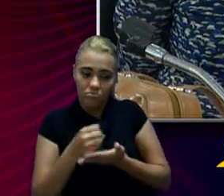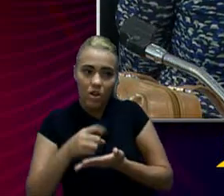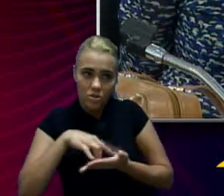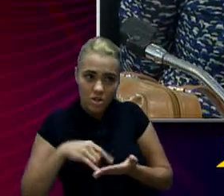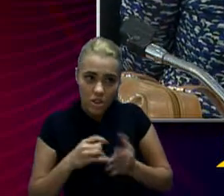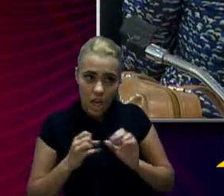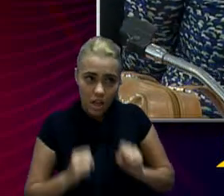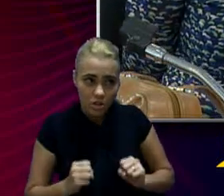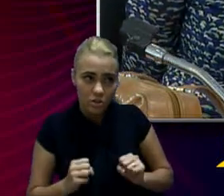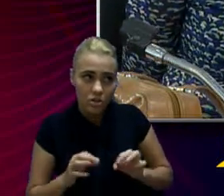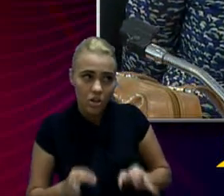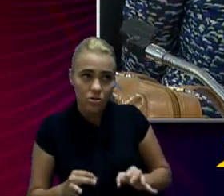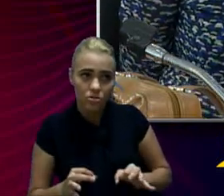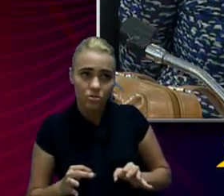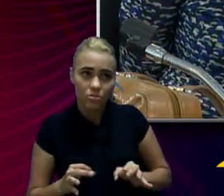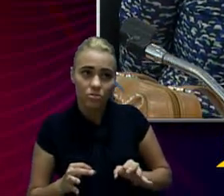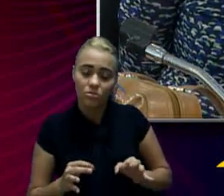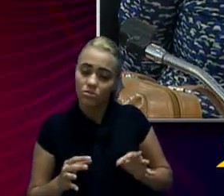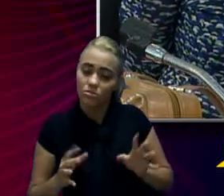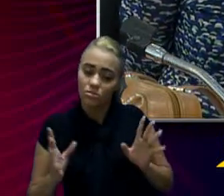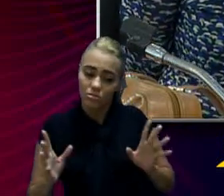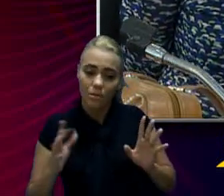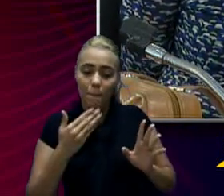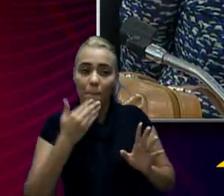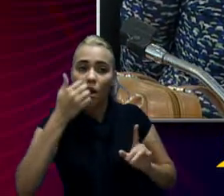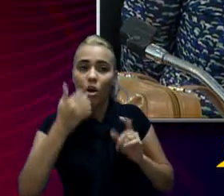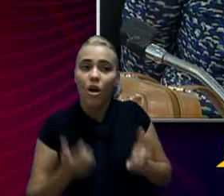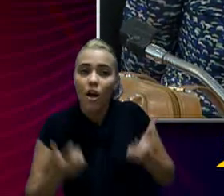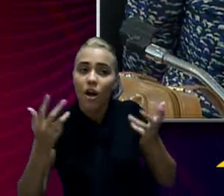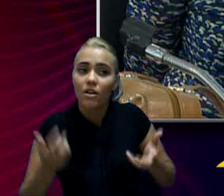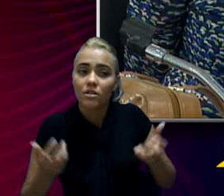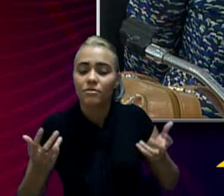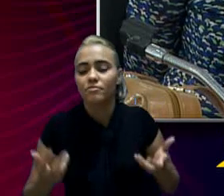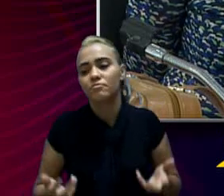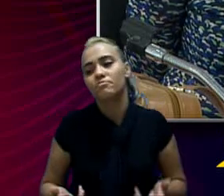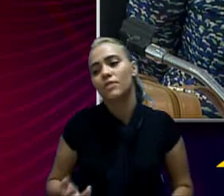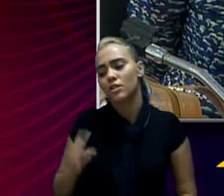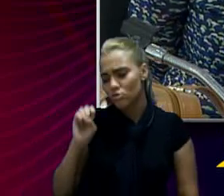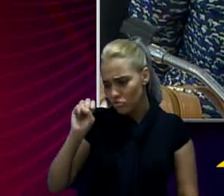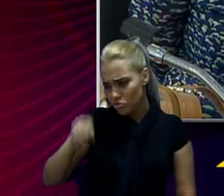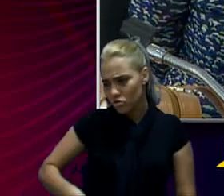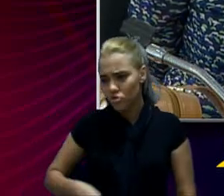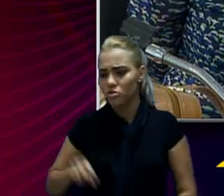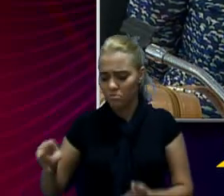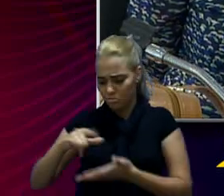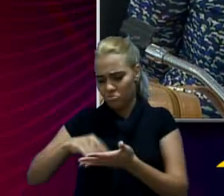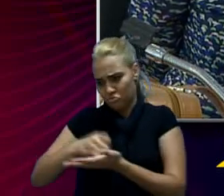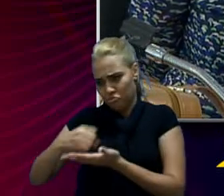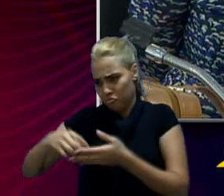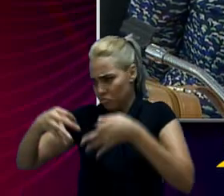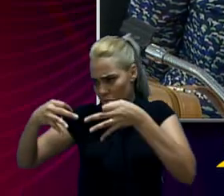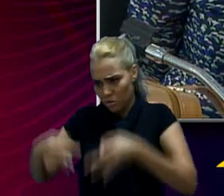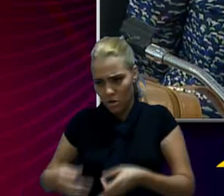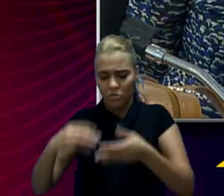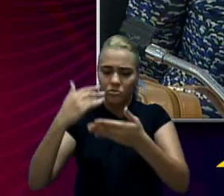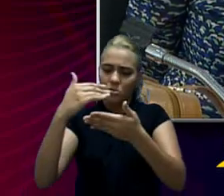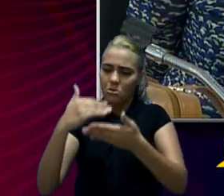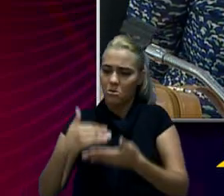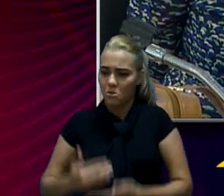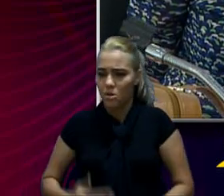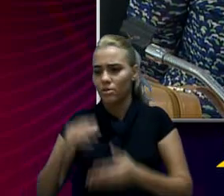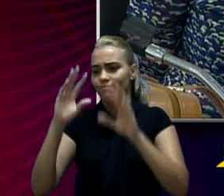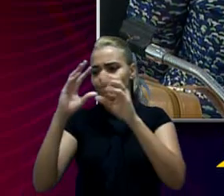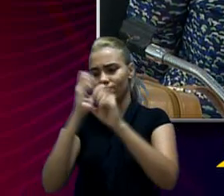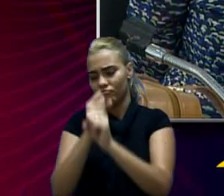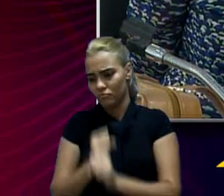Pode não ter sido, vamos dizer assim... O melhor gasto, é? É, foi legal porque eles compraram agora, eu diria que foi